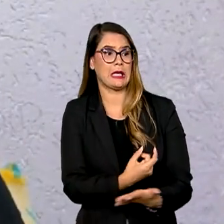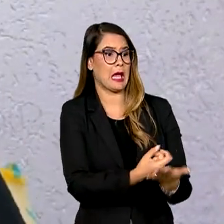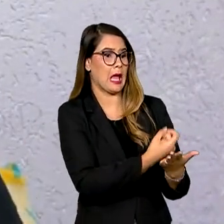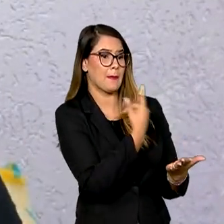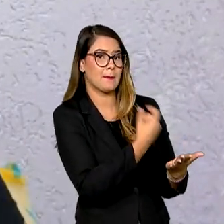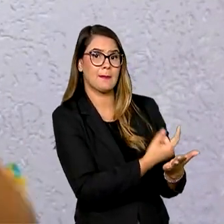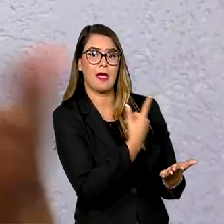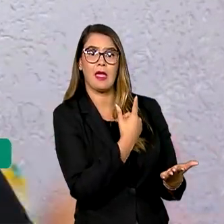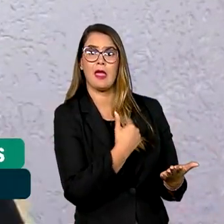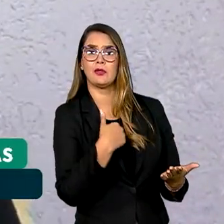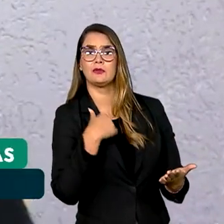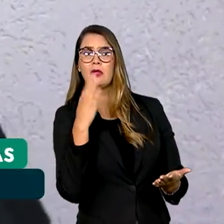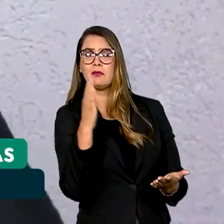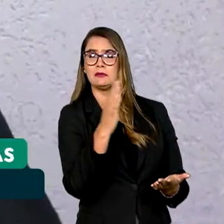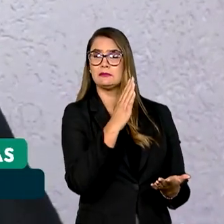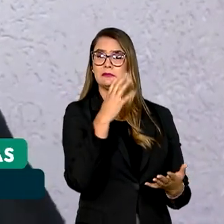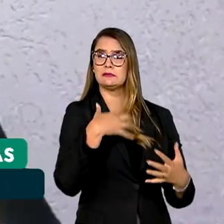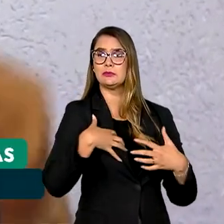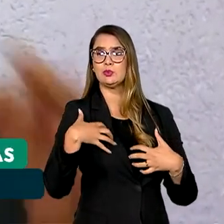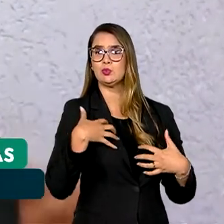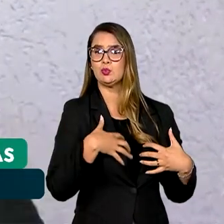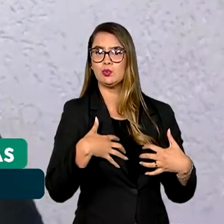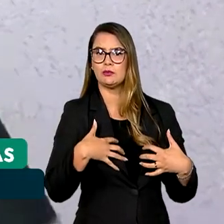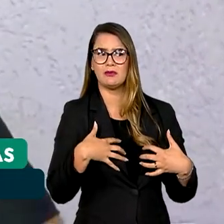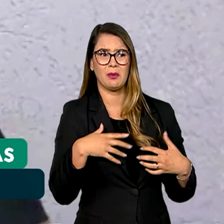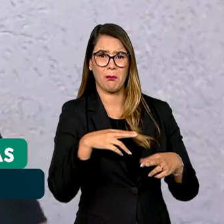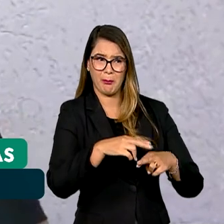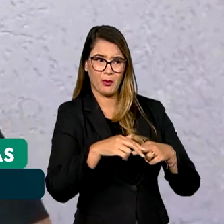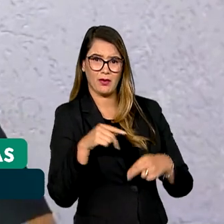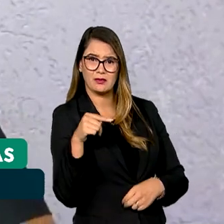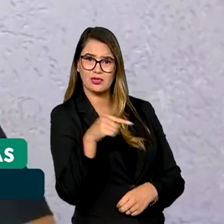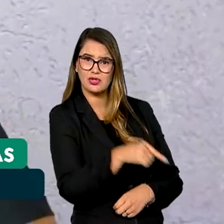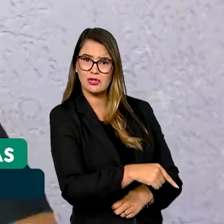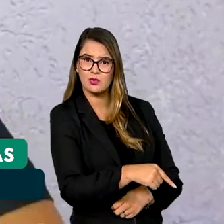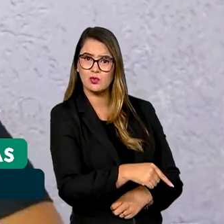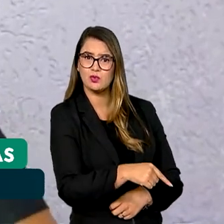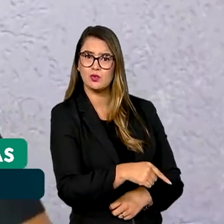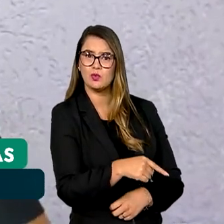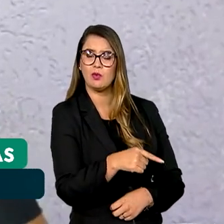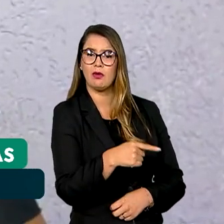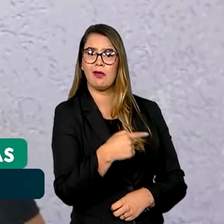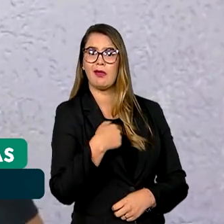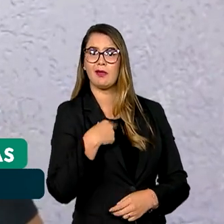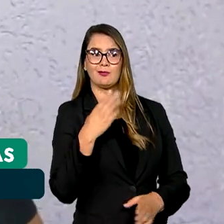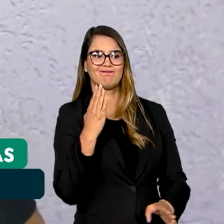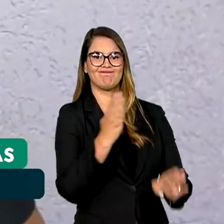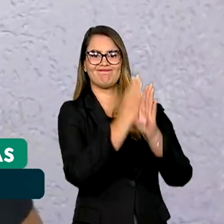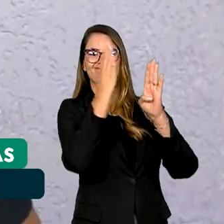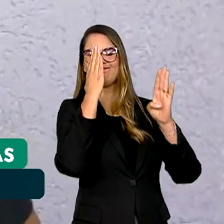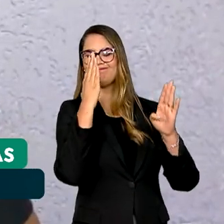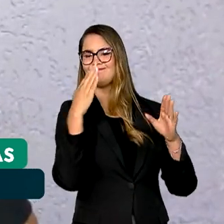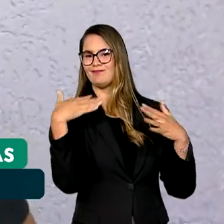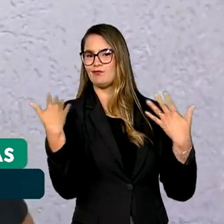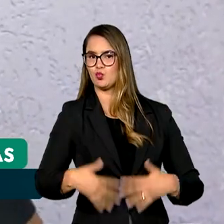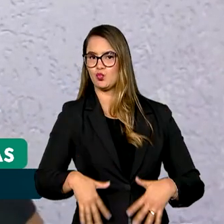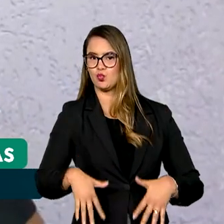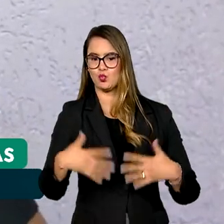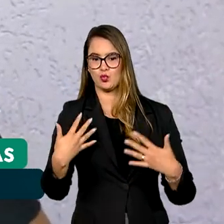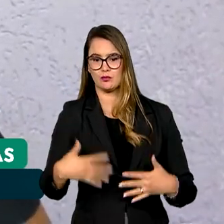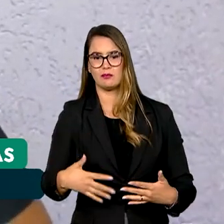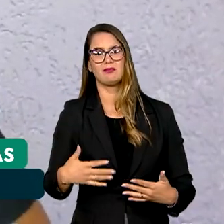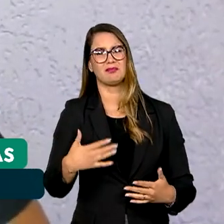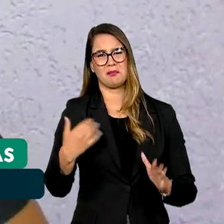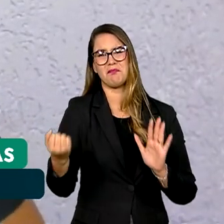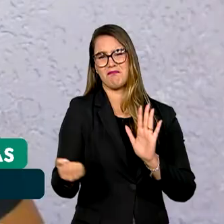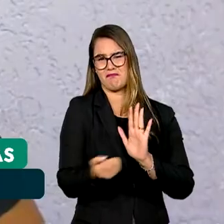remédio porque tava passando meio mal e por esse remédio eu acabo sendo pegando doping. Aí eu acho que acaba até